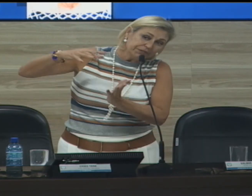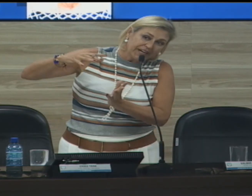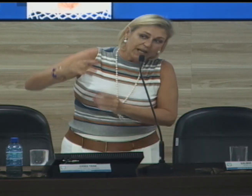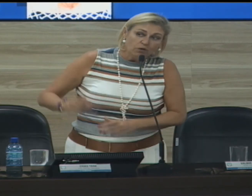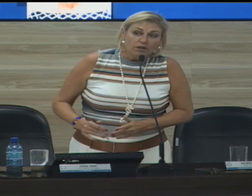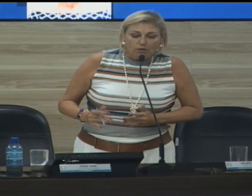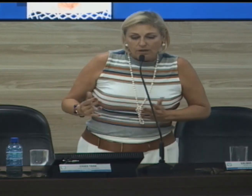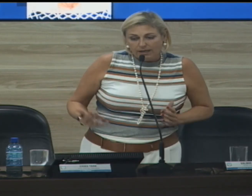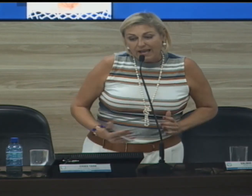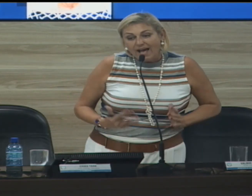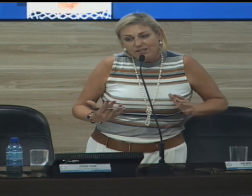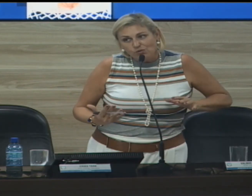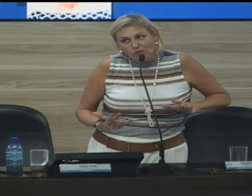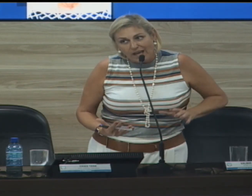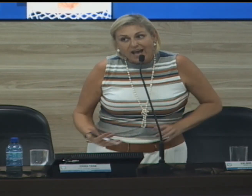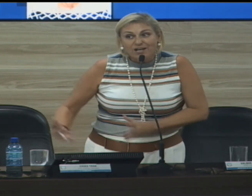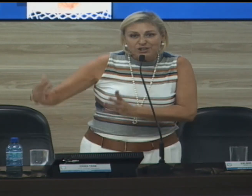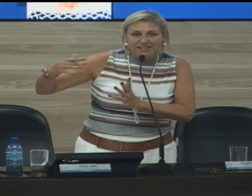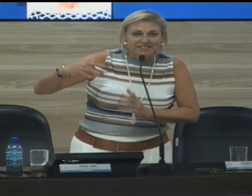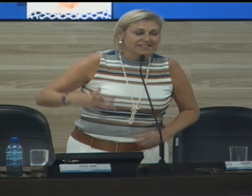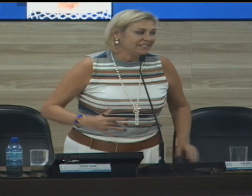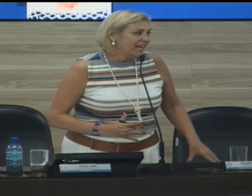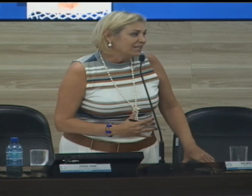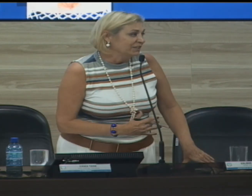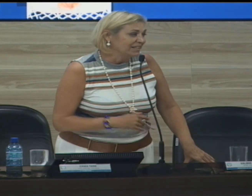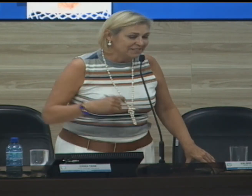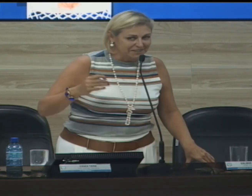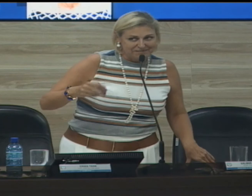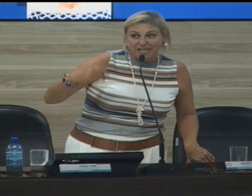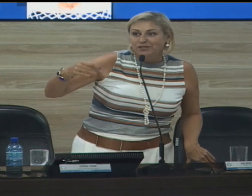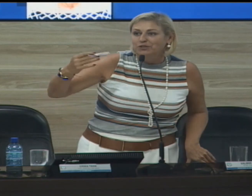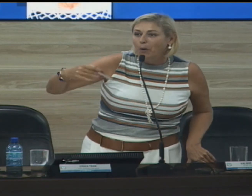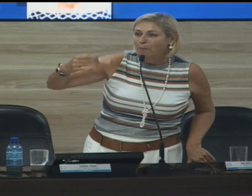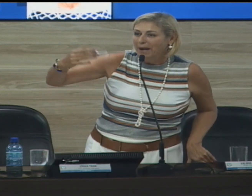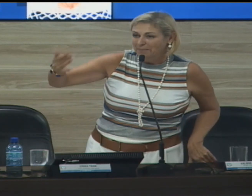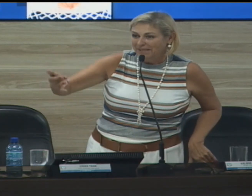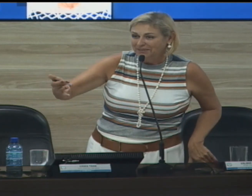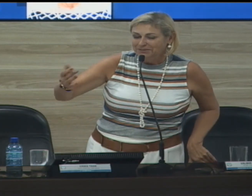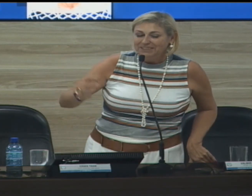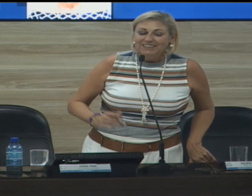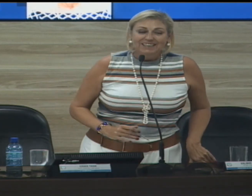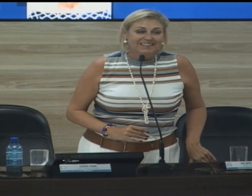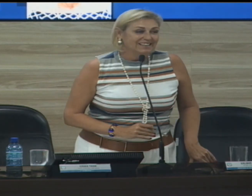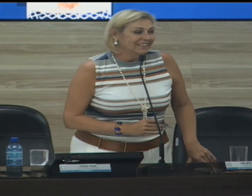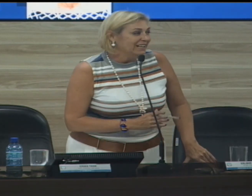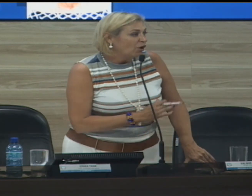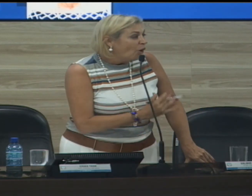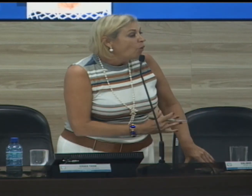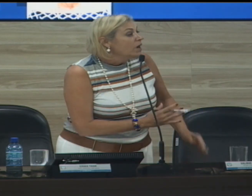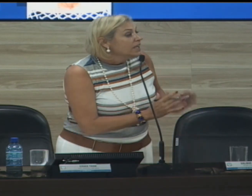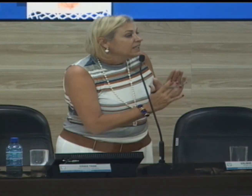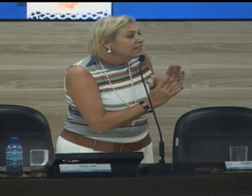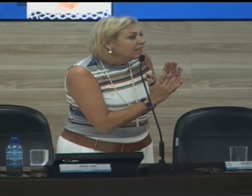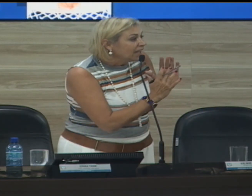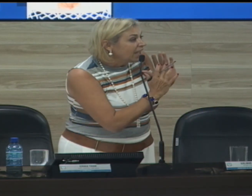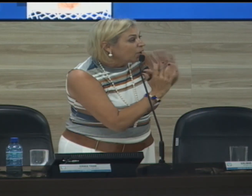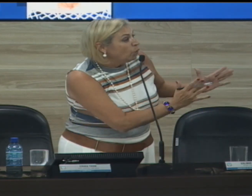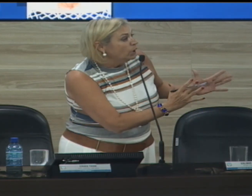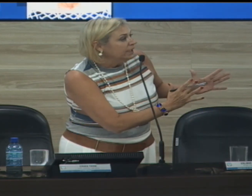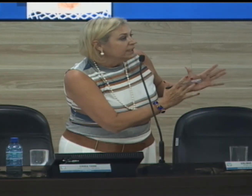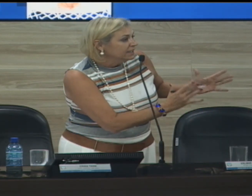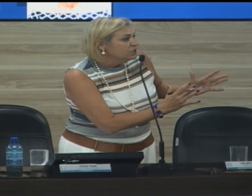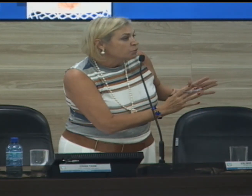contrário caso haja necessidade desse destombamento ou que